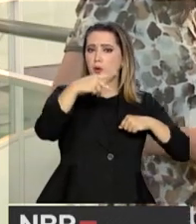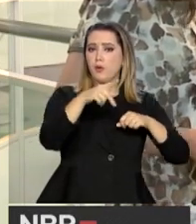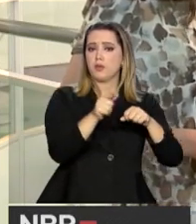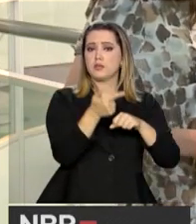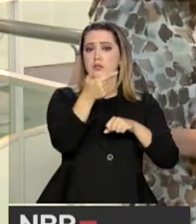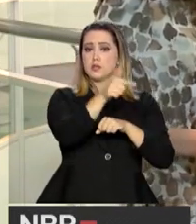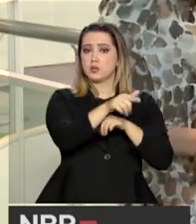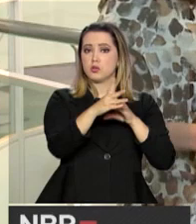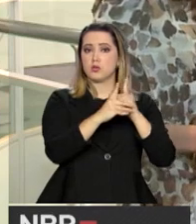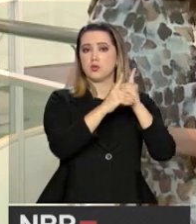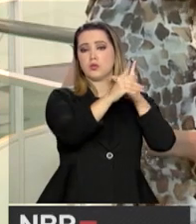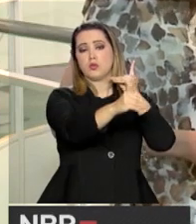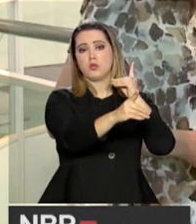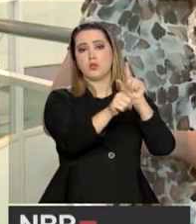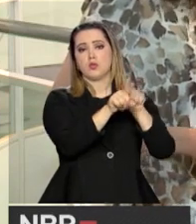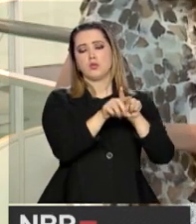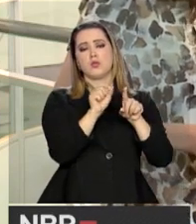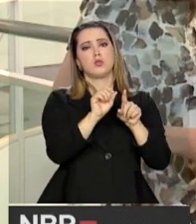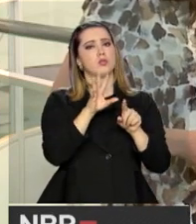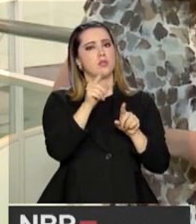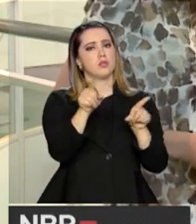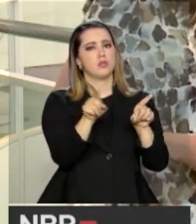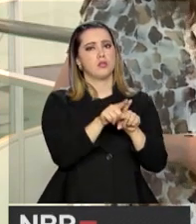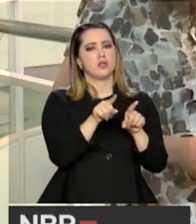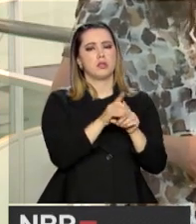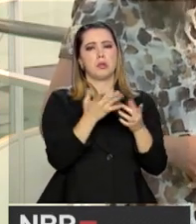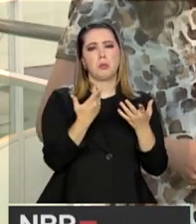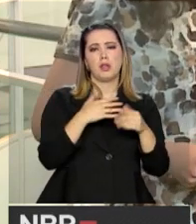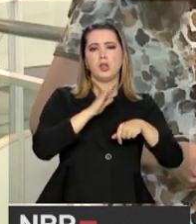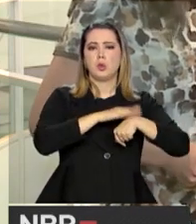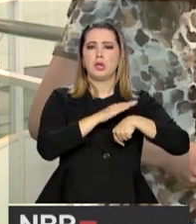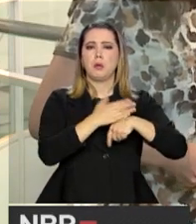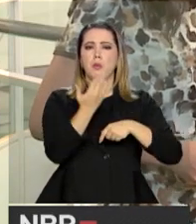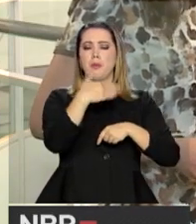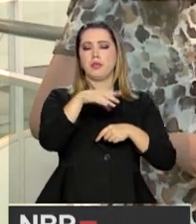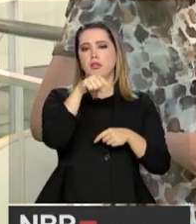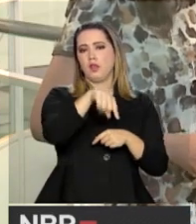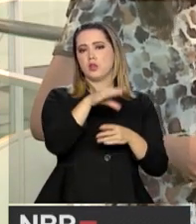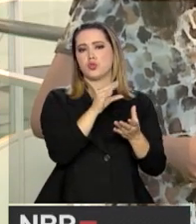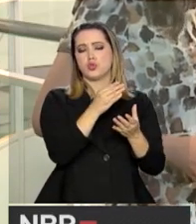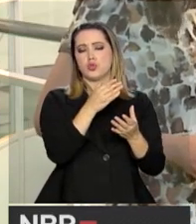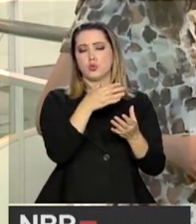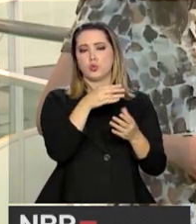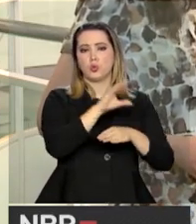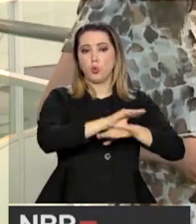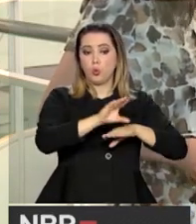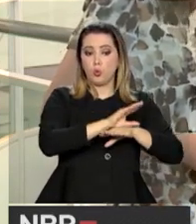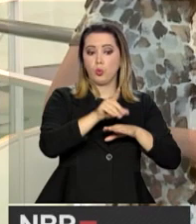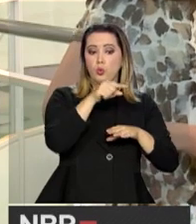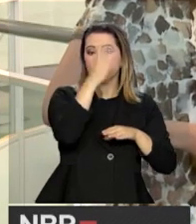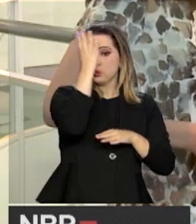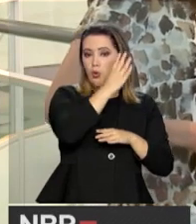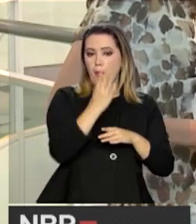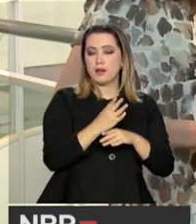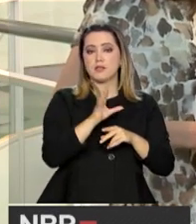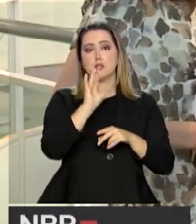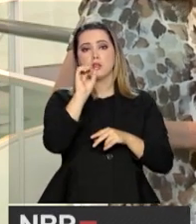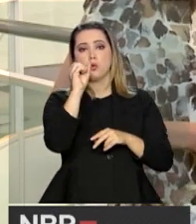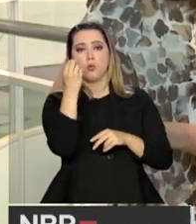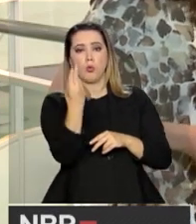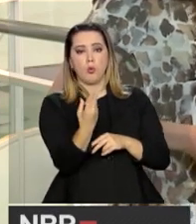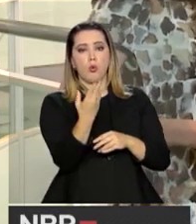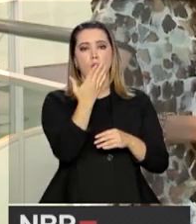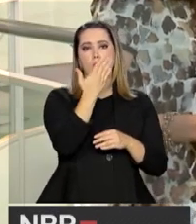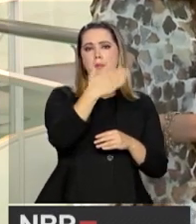totalmente à distância ou até mesmo aquele estilo sanduíche, em que metade do curso é no país de origem e metade no